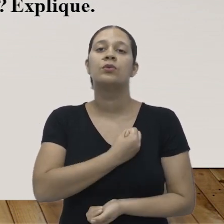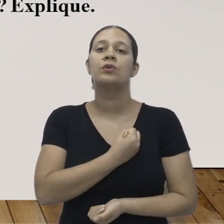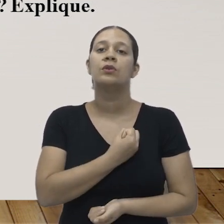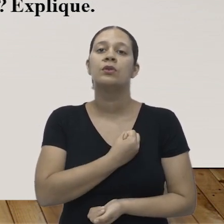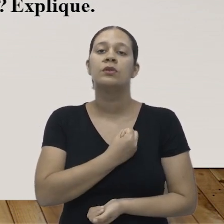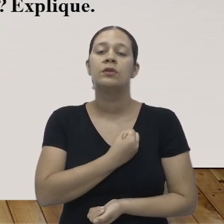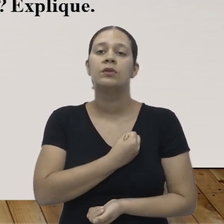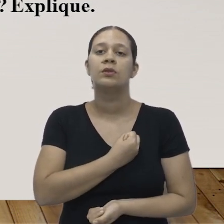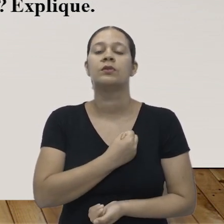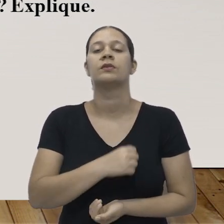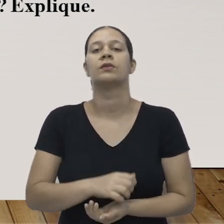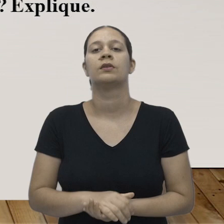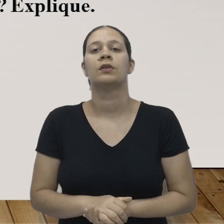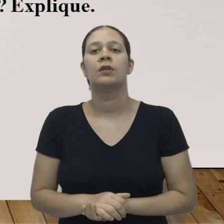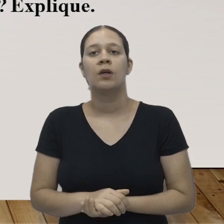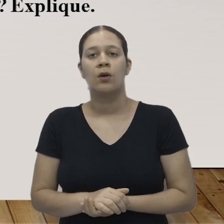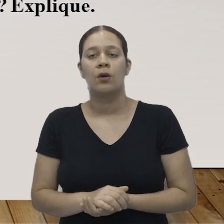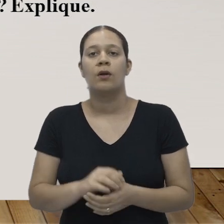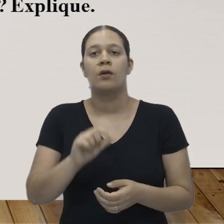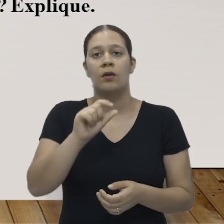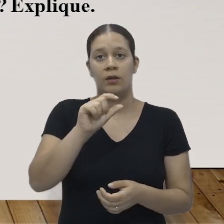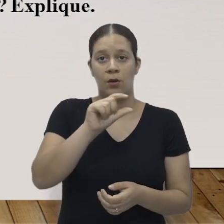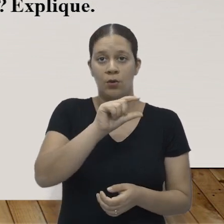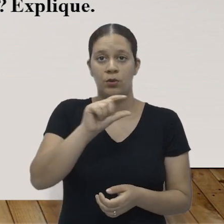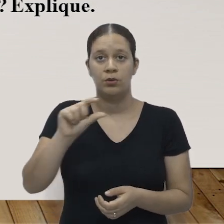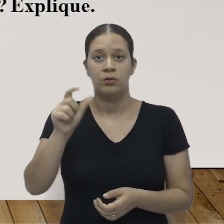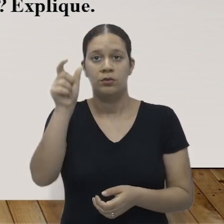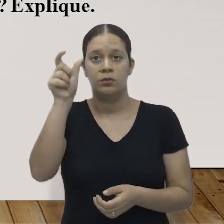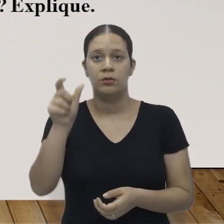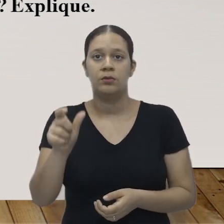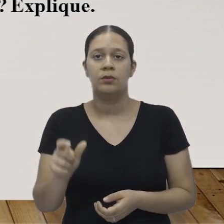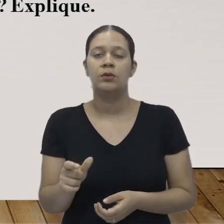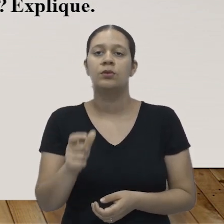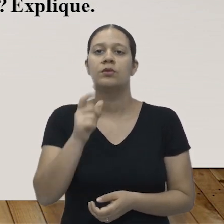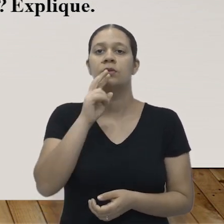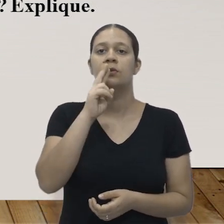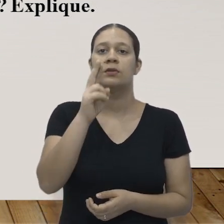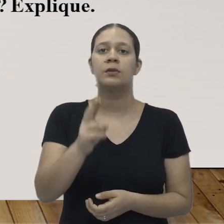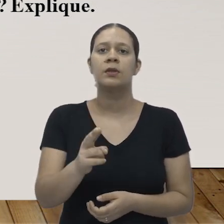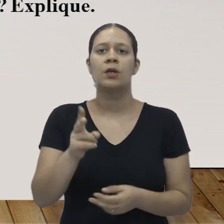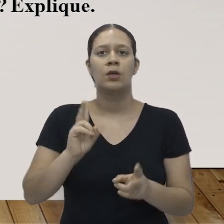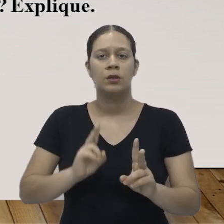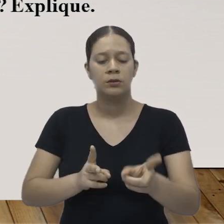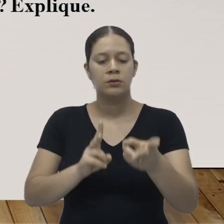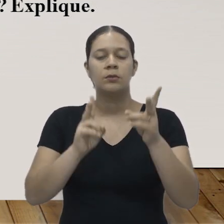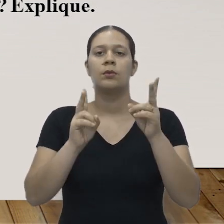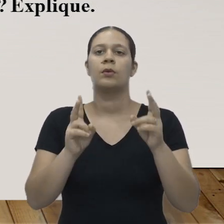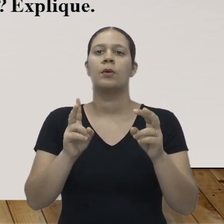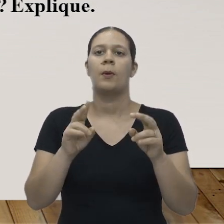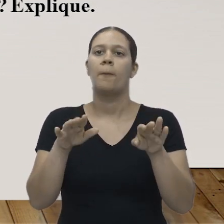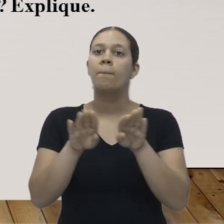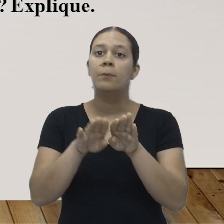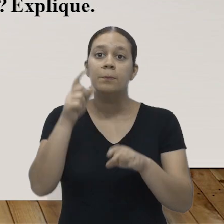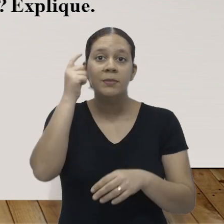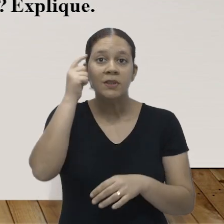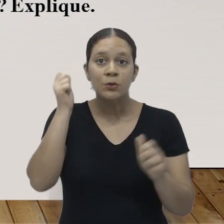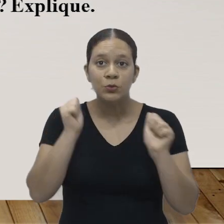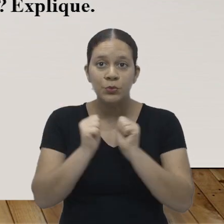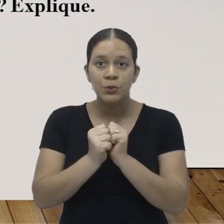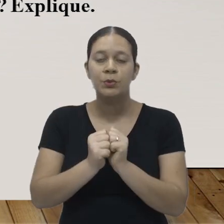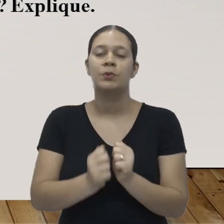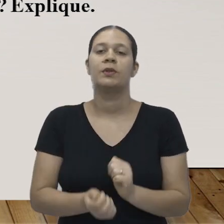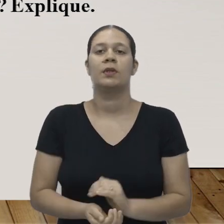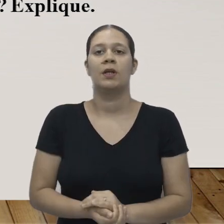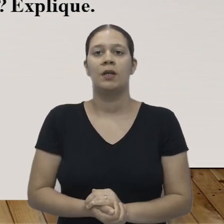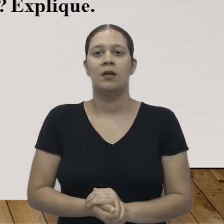faltando alguns números nas fileiras dispostas, horizontal e vertical, para que o resultado seja sempre o mesmo. Vamos